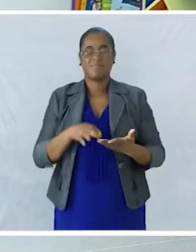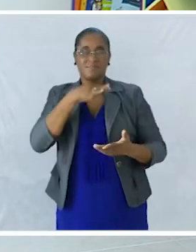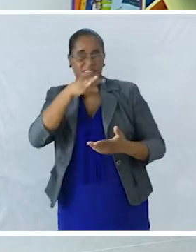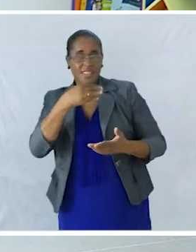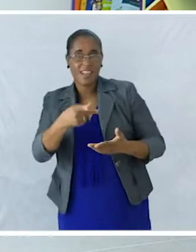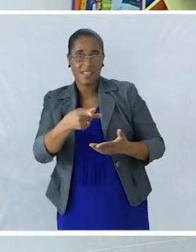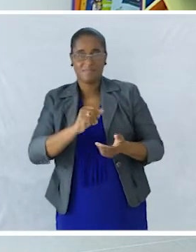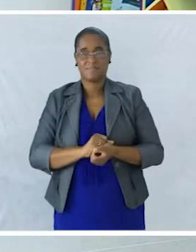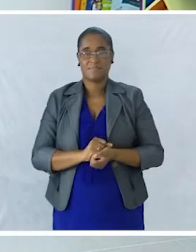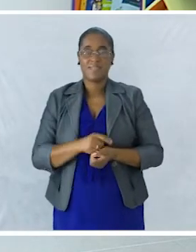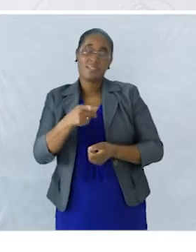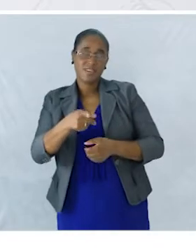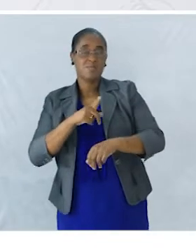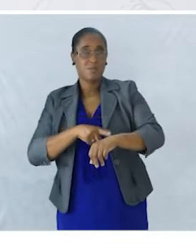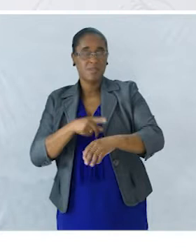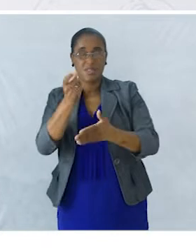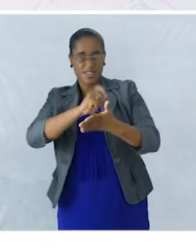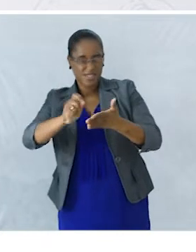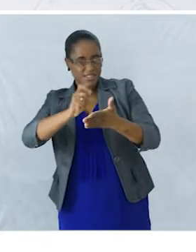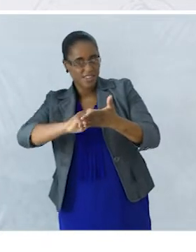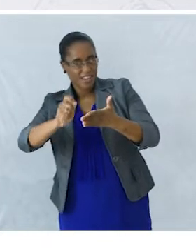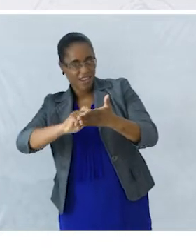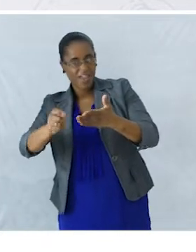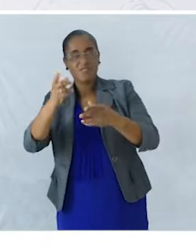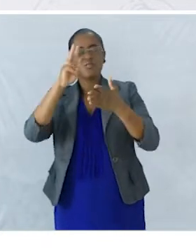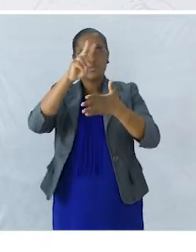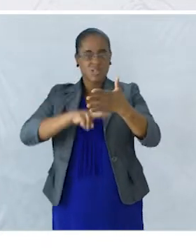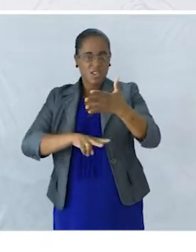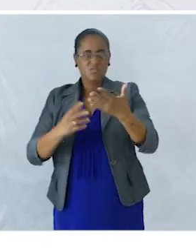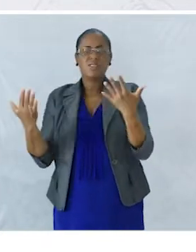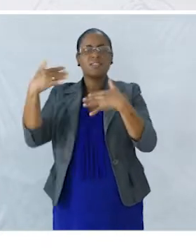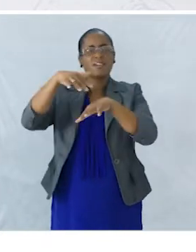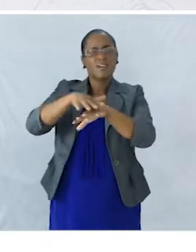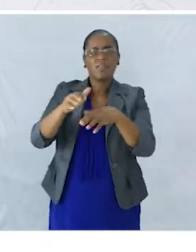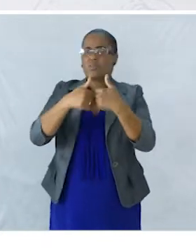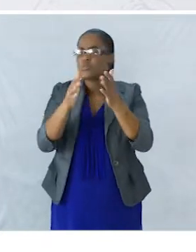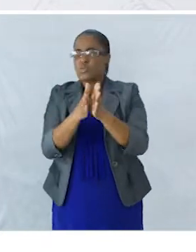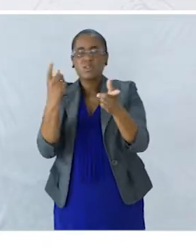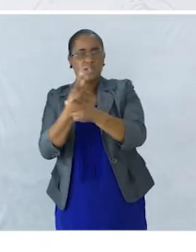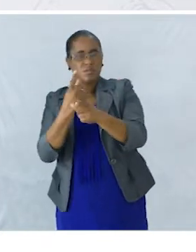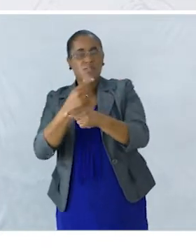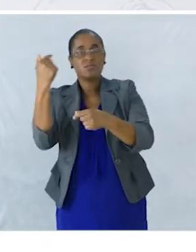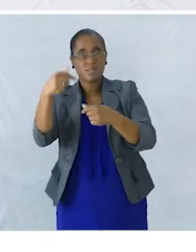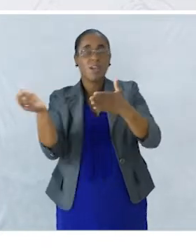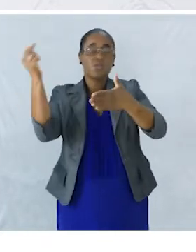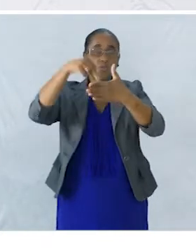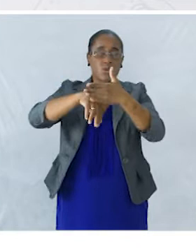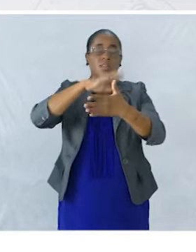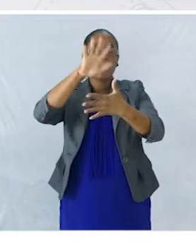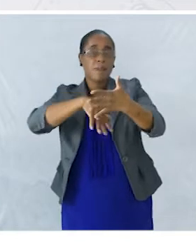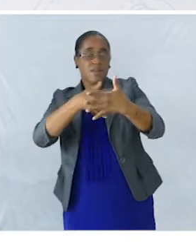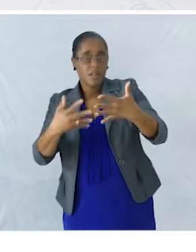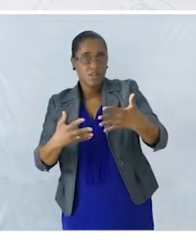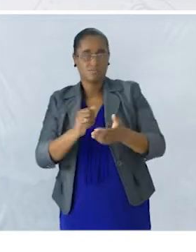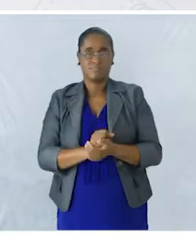Neste momento Escreve-se o texto Integrando Todos os elementos Contidos Na planificação Aqueles elementos Que